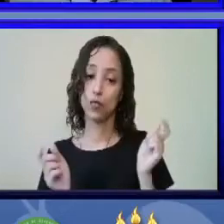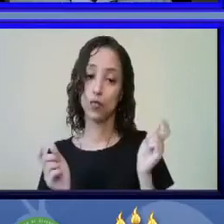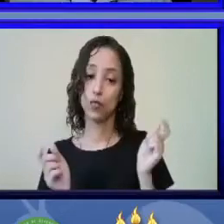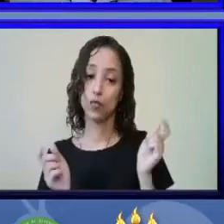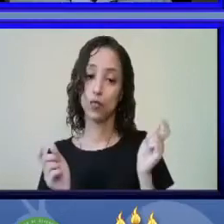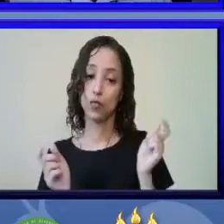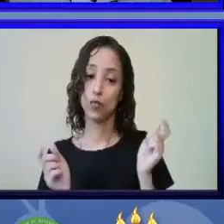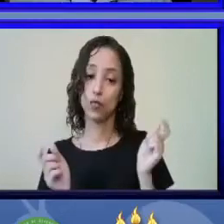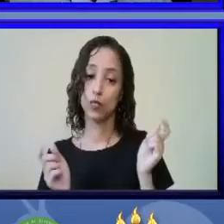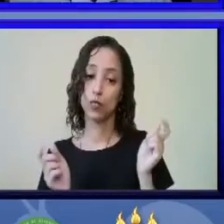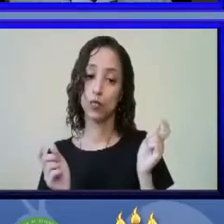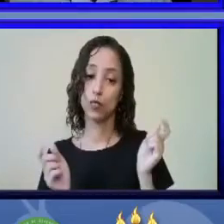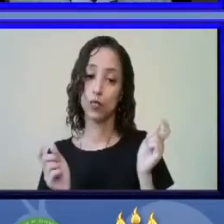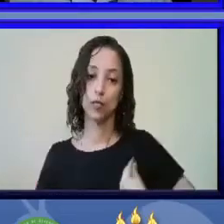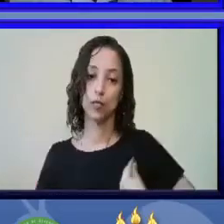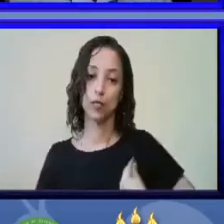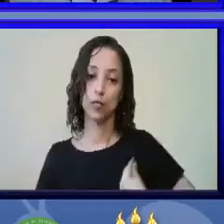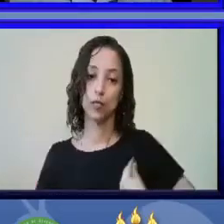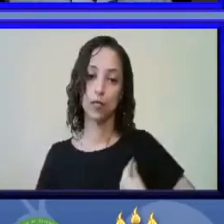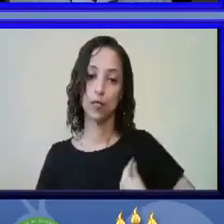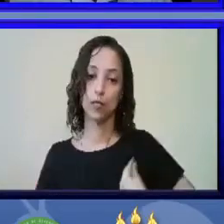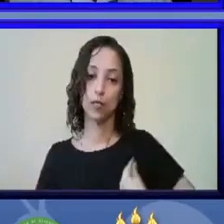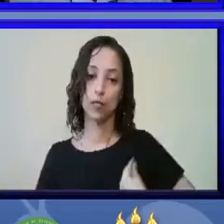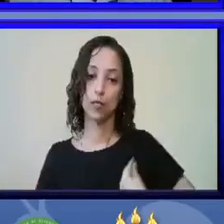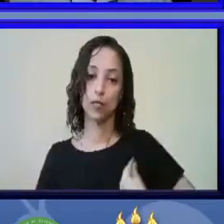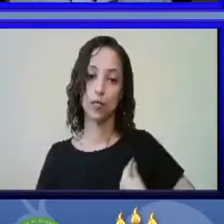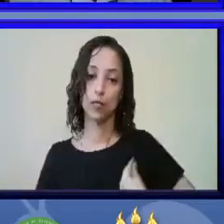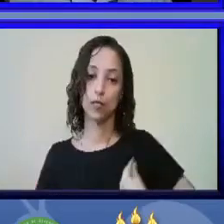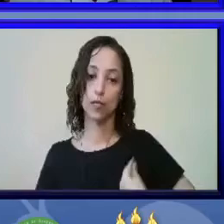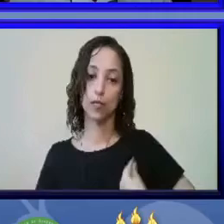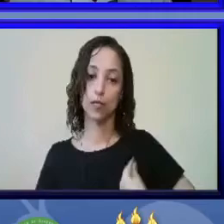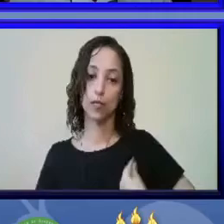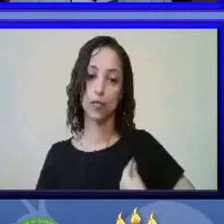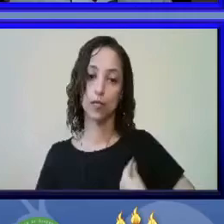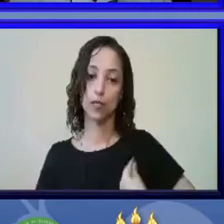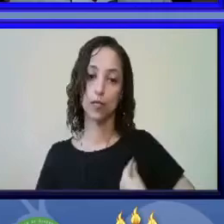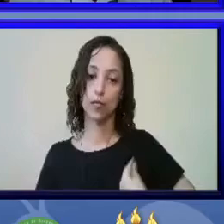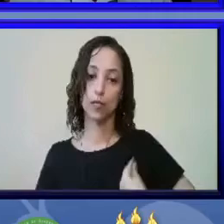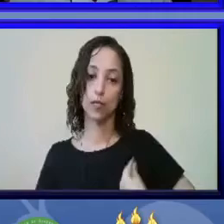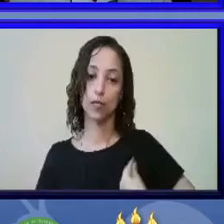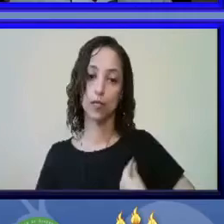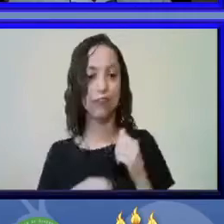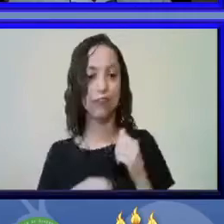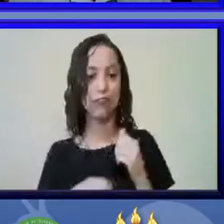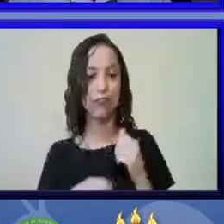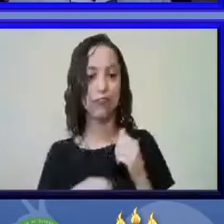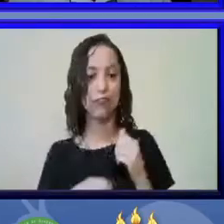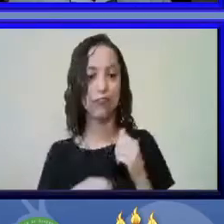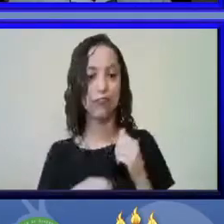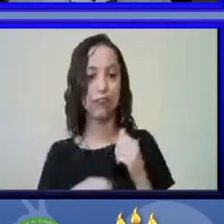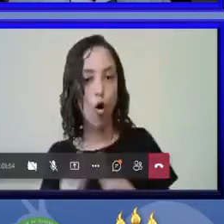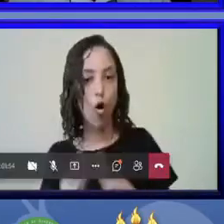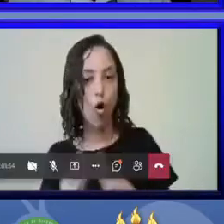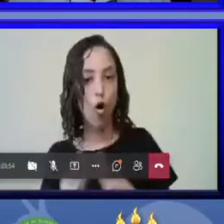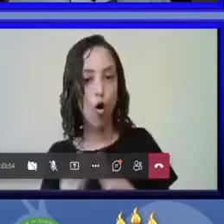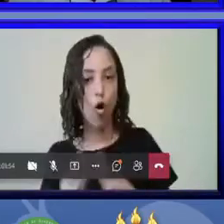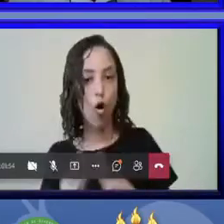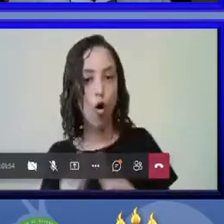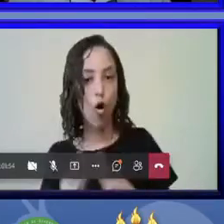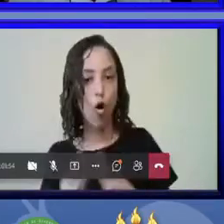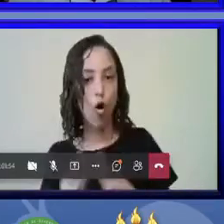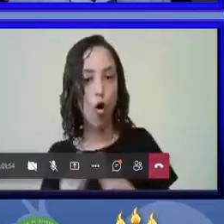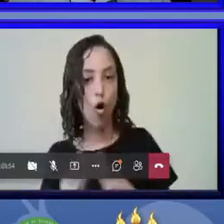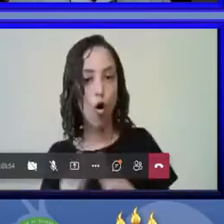dizer que é uma satisfação poder contribuir com as informações de um programa